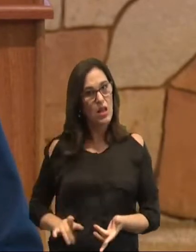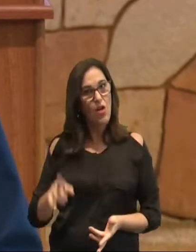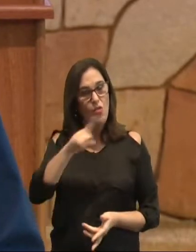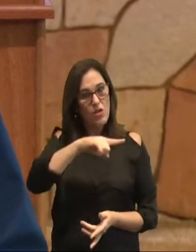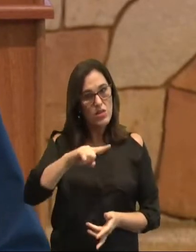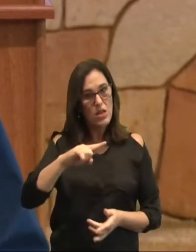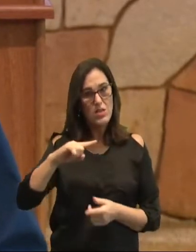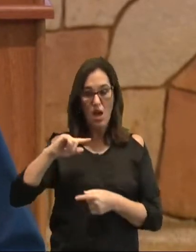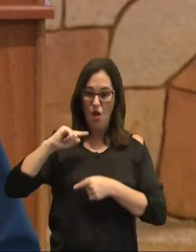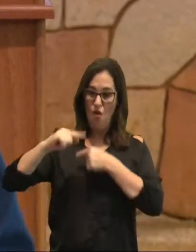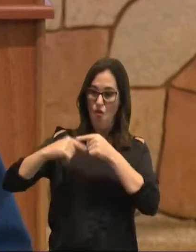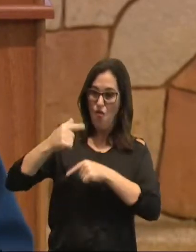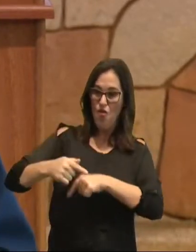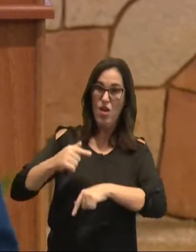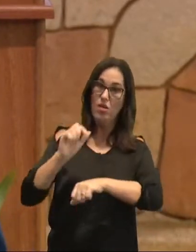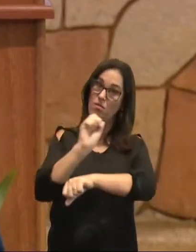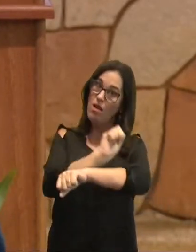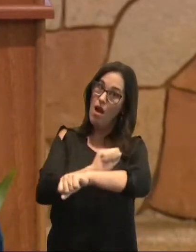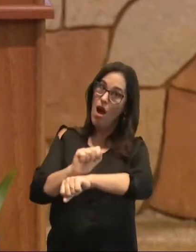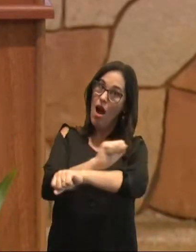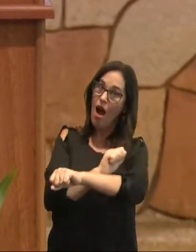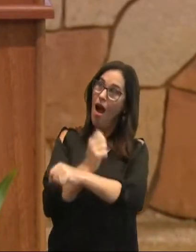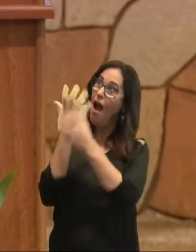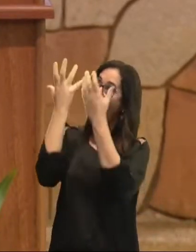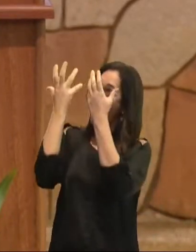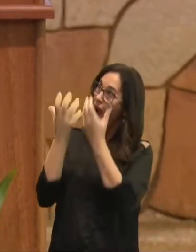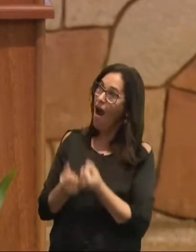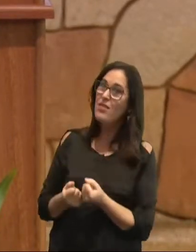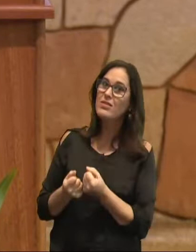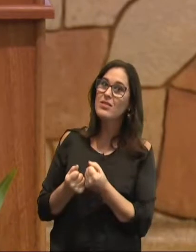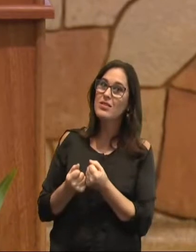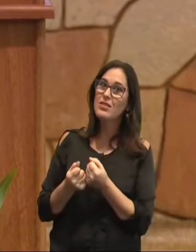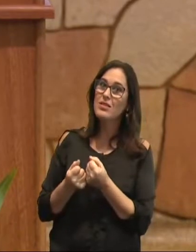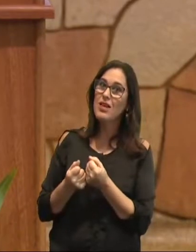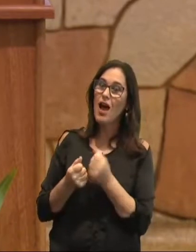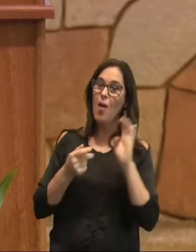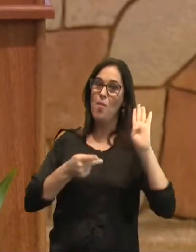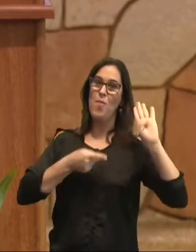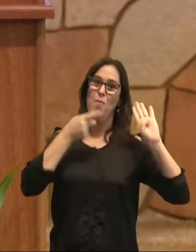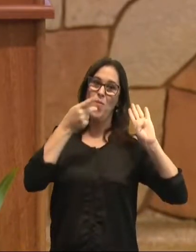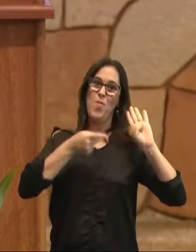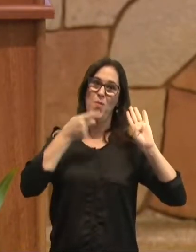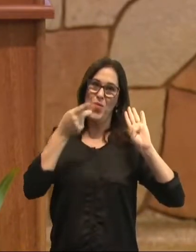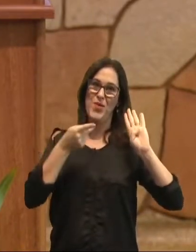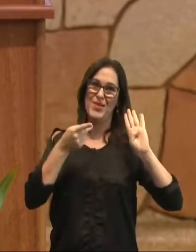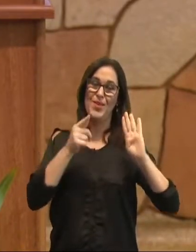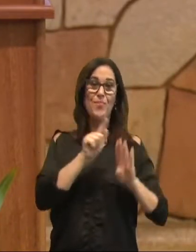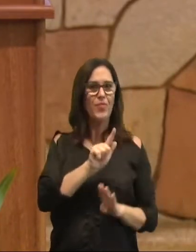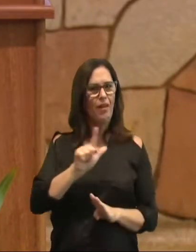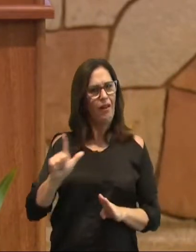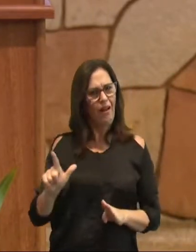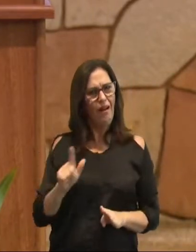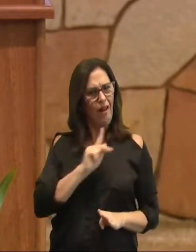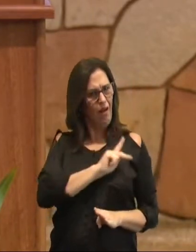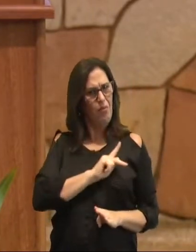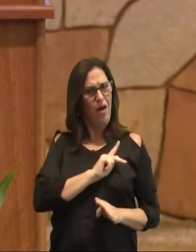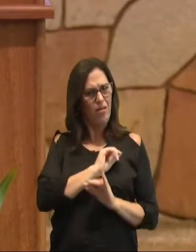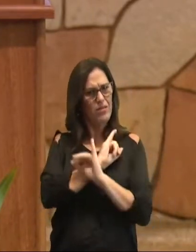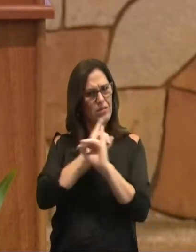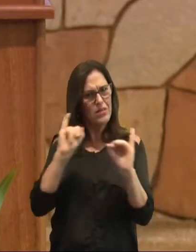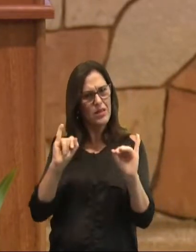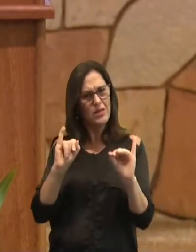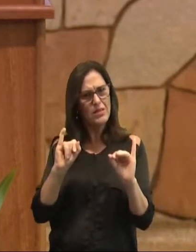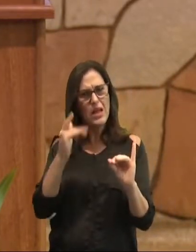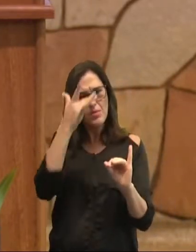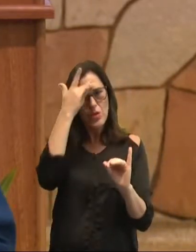descendentes de Abraão e herdeiros, segundo a promessa. Em Gálatas, Paulo está dizendo aos